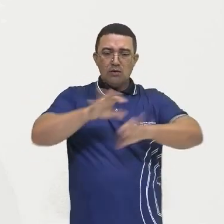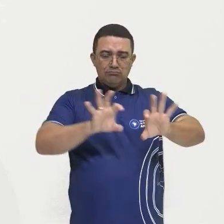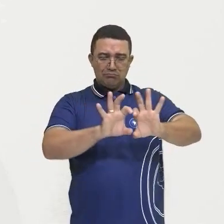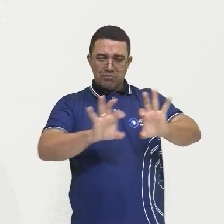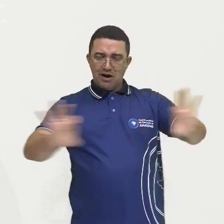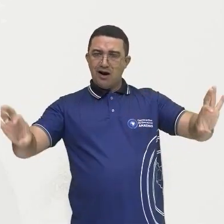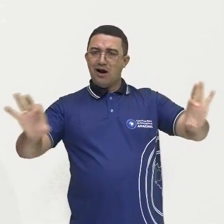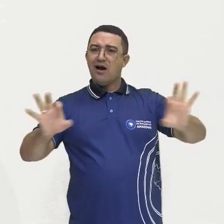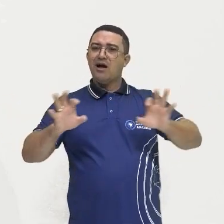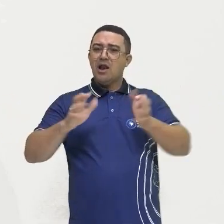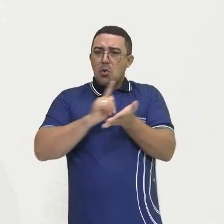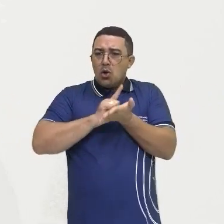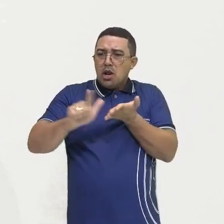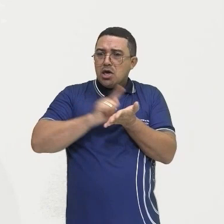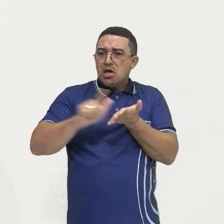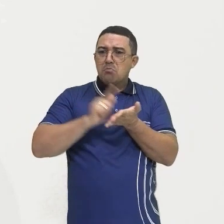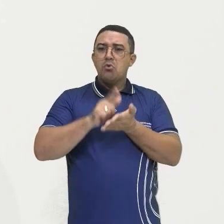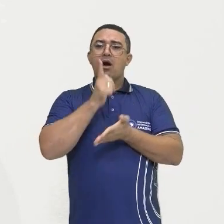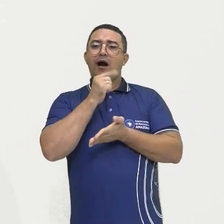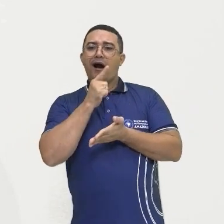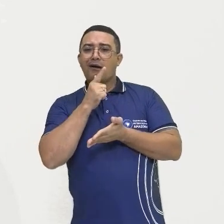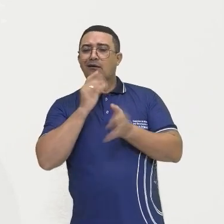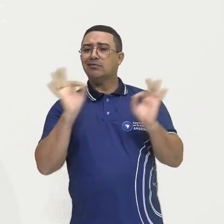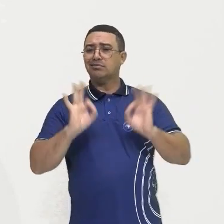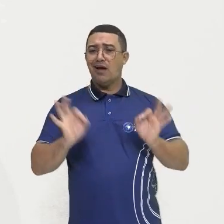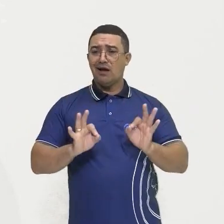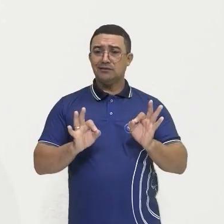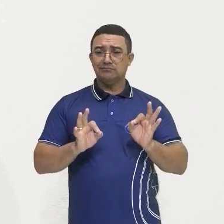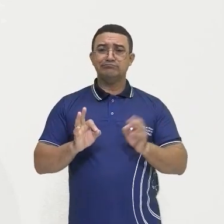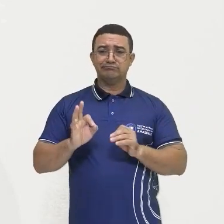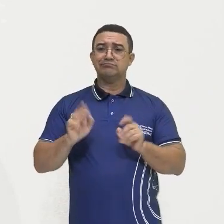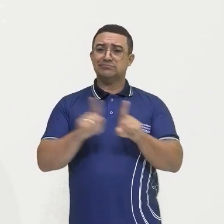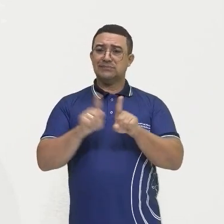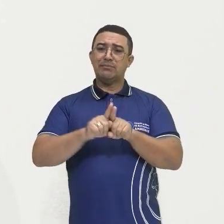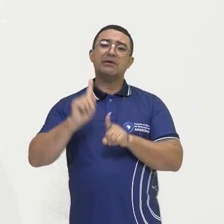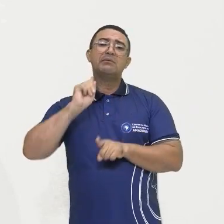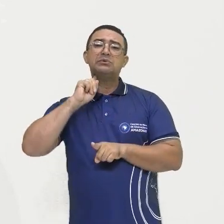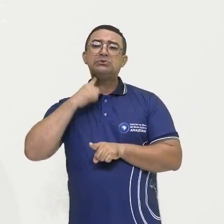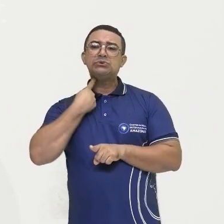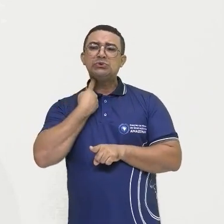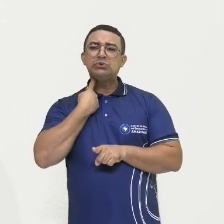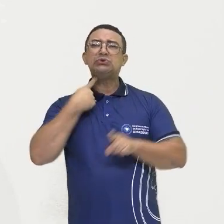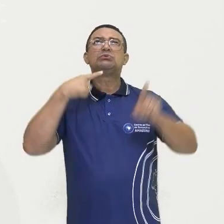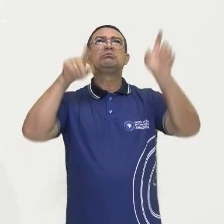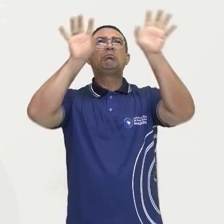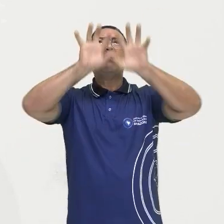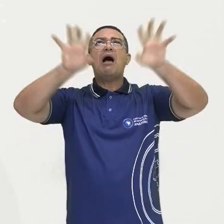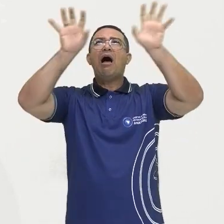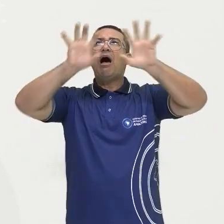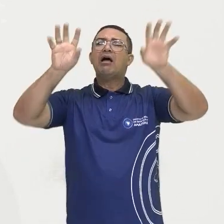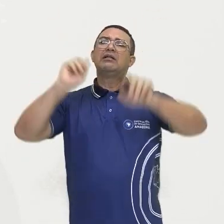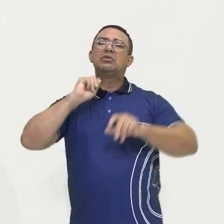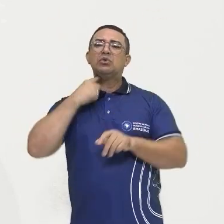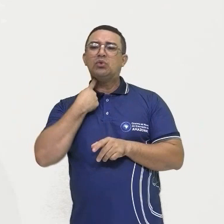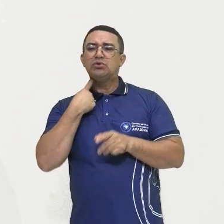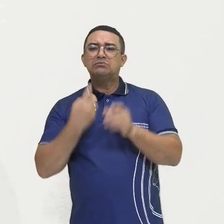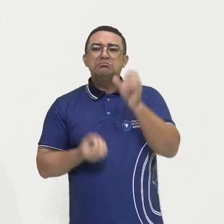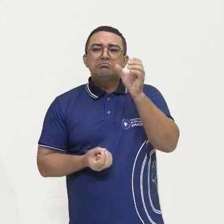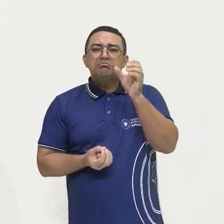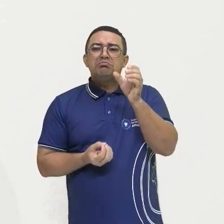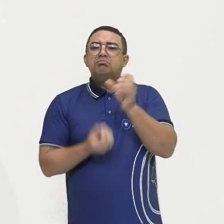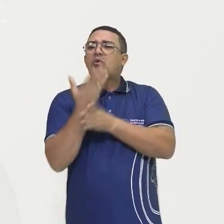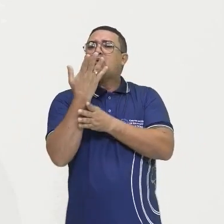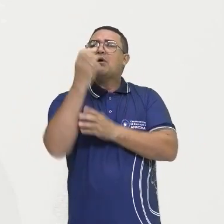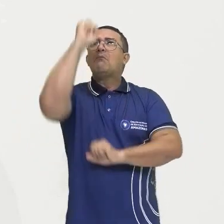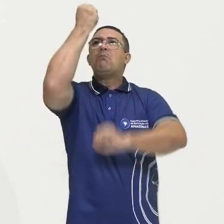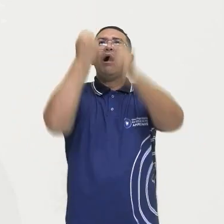também deixando a desejar. A poluição, né? Justamente com a questão do crescimento aí das indústrias, quantidade